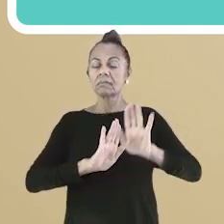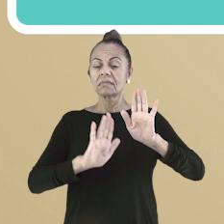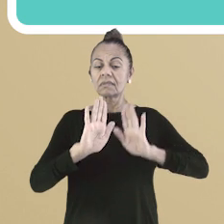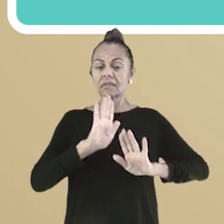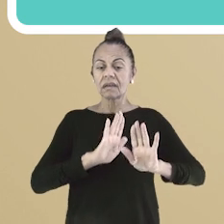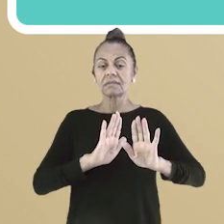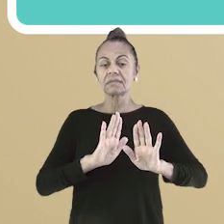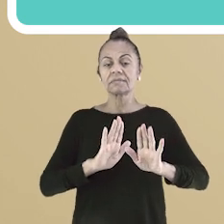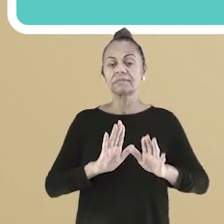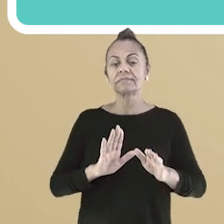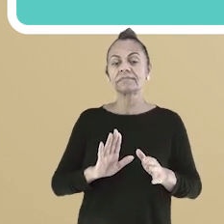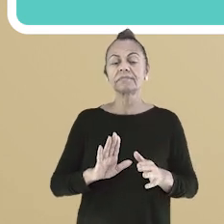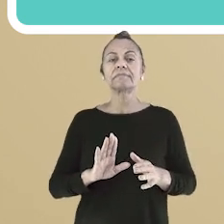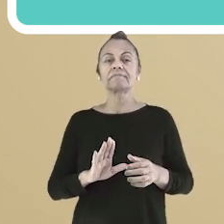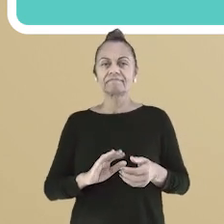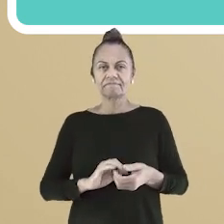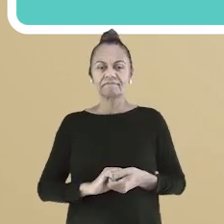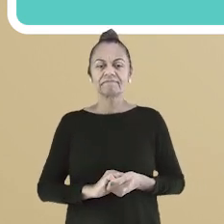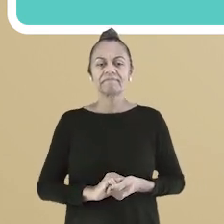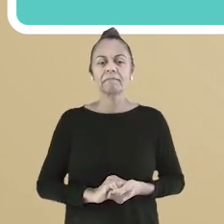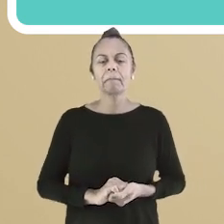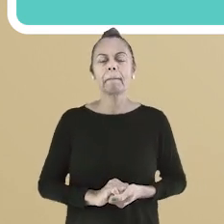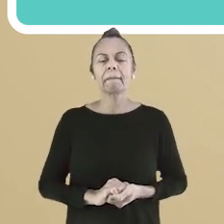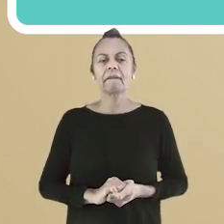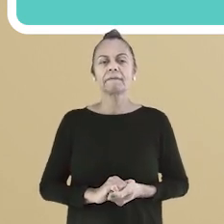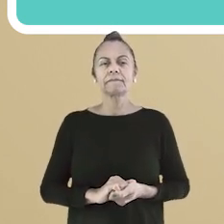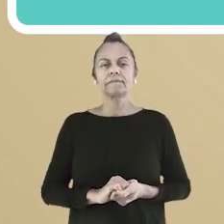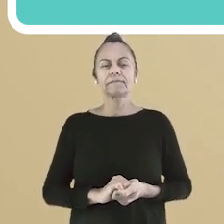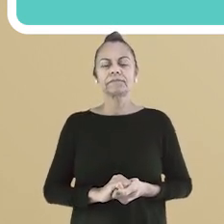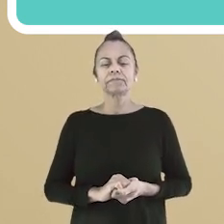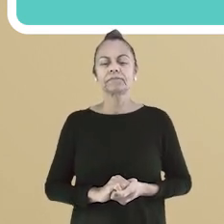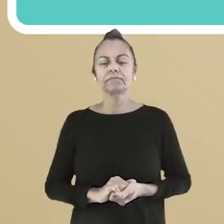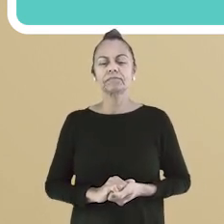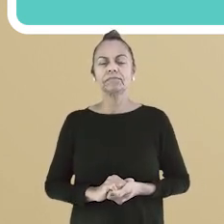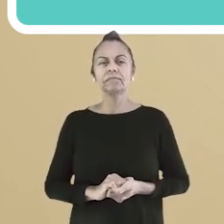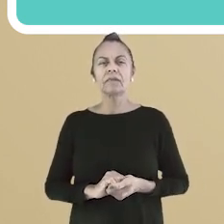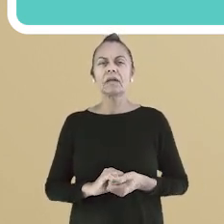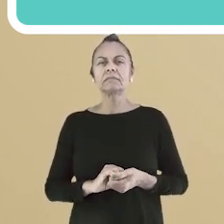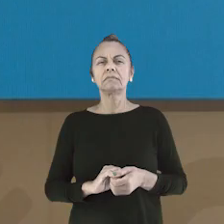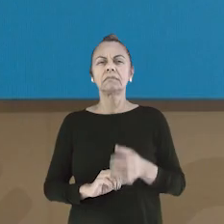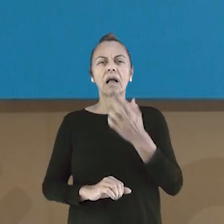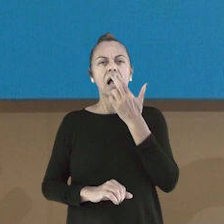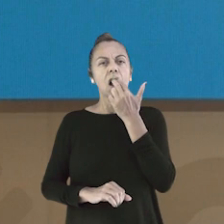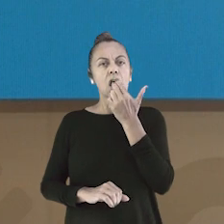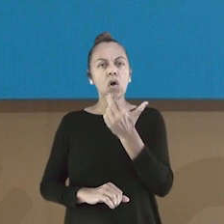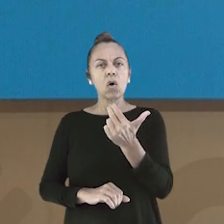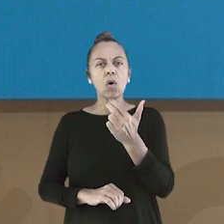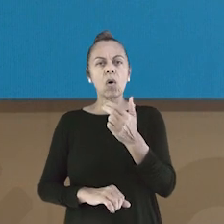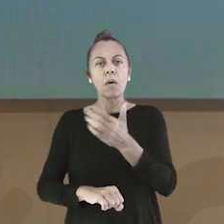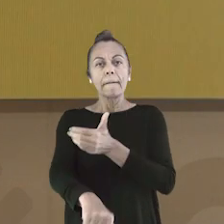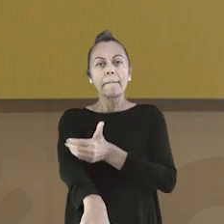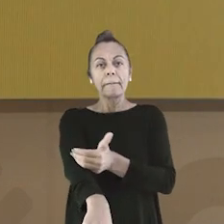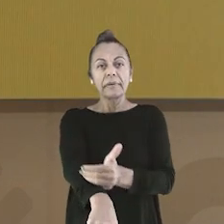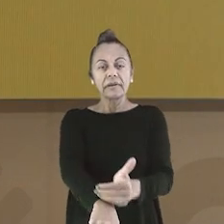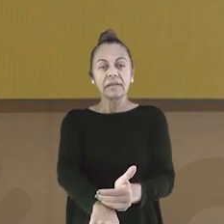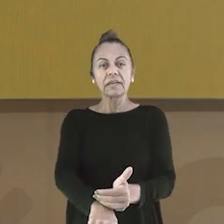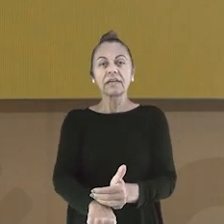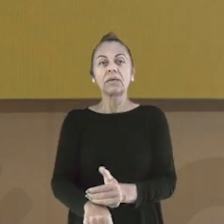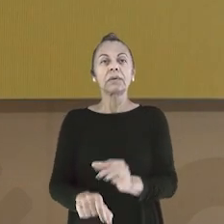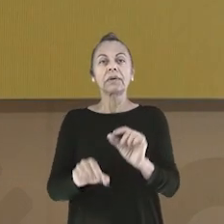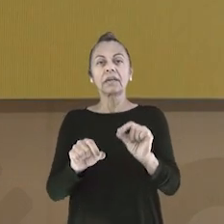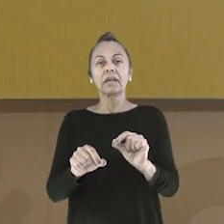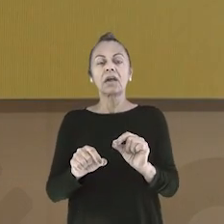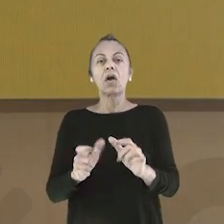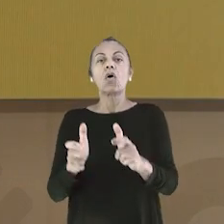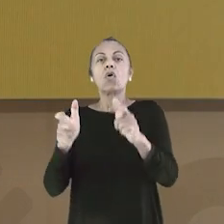parapeitos e escadas, como esta placa. Observem, atenção, piso escorregadio. Já o branco, quer